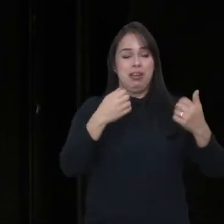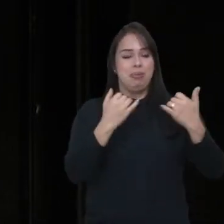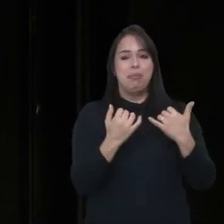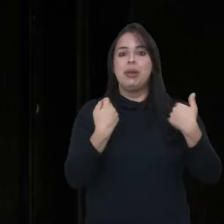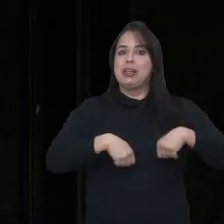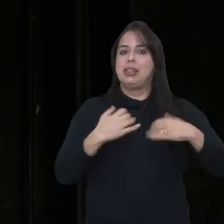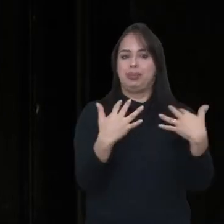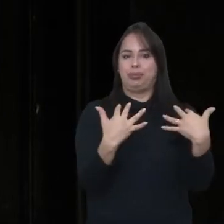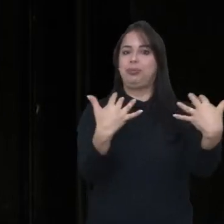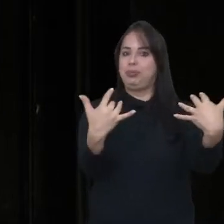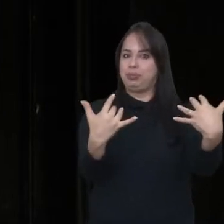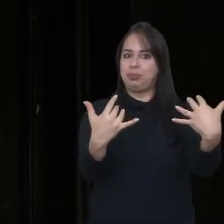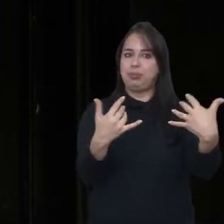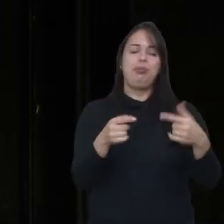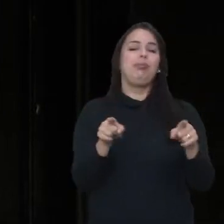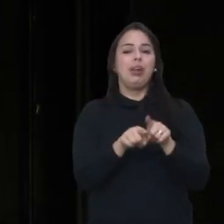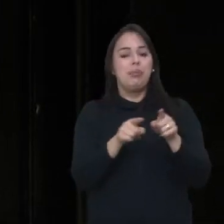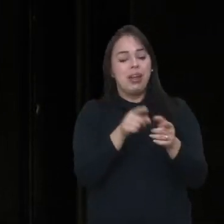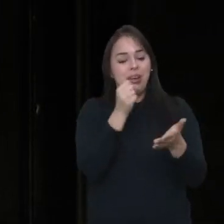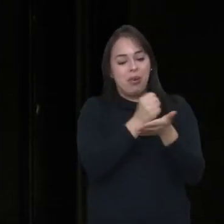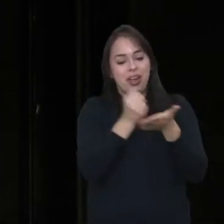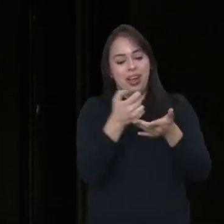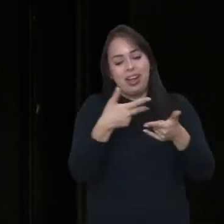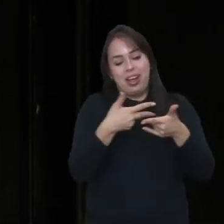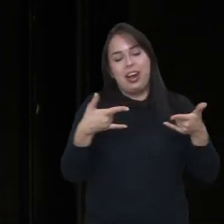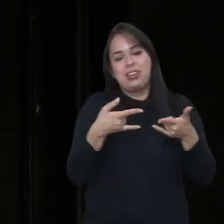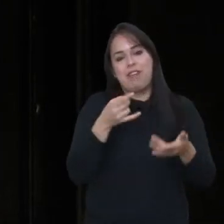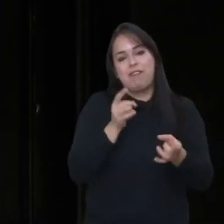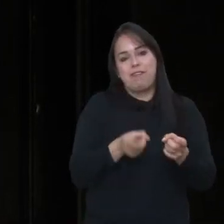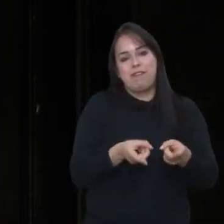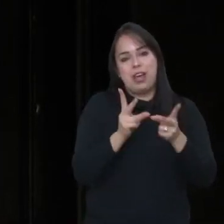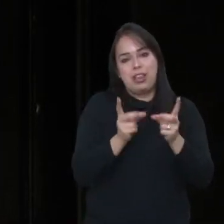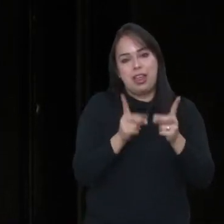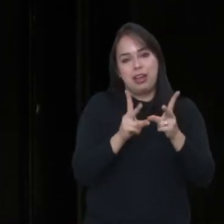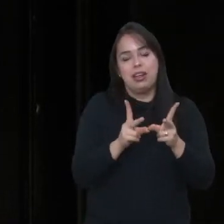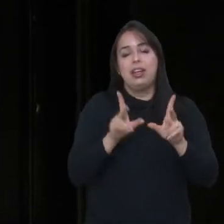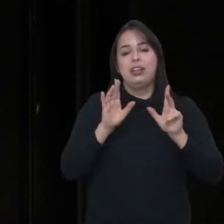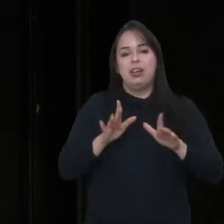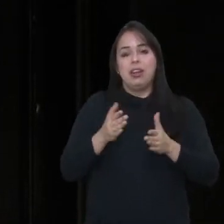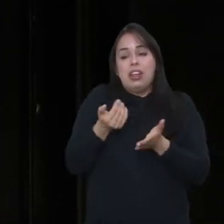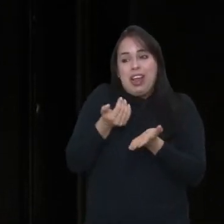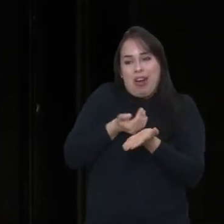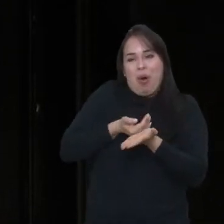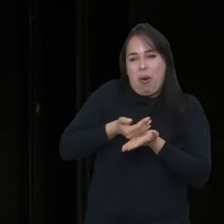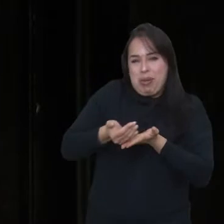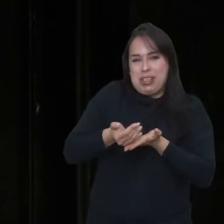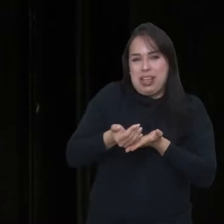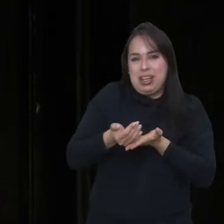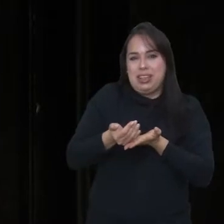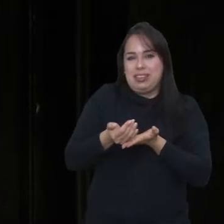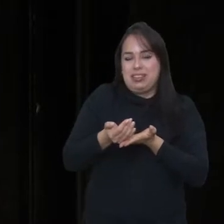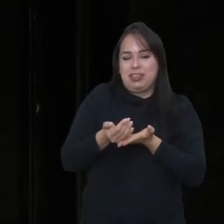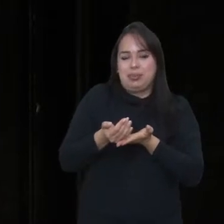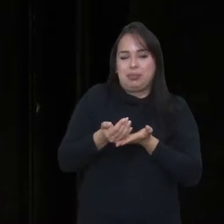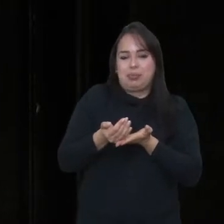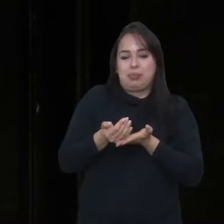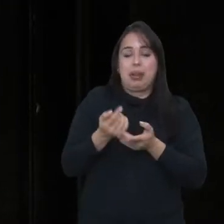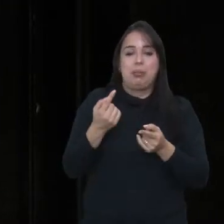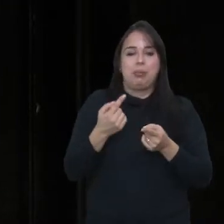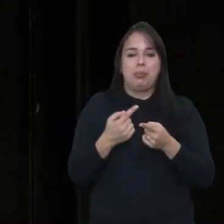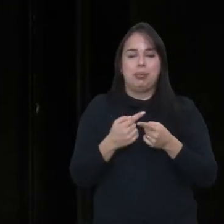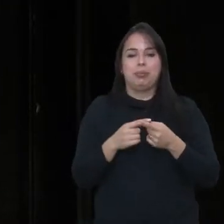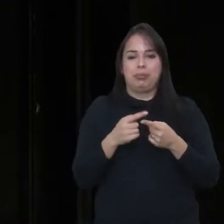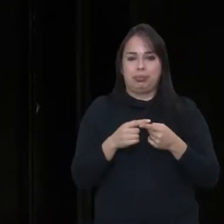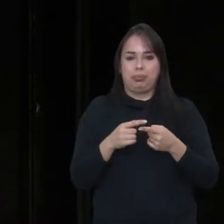né, porque a gente vive dos ingressos que a gente vende, né, e, às vezes, pra quem tá começando, não é muito fácil, geralmente, quem, os comediantes mais